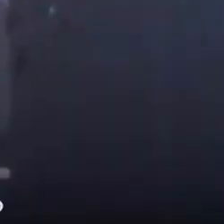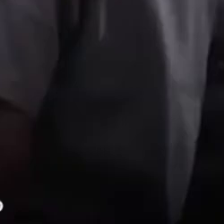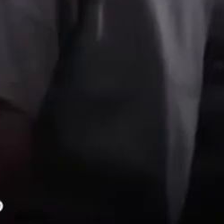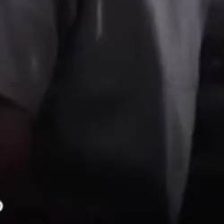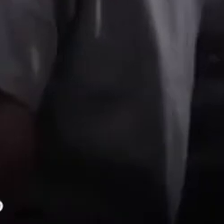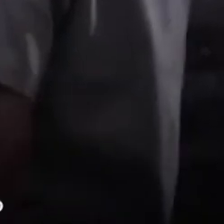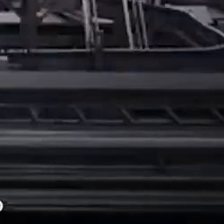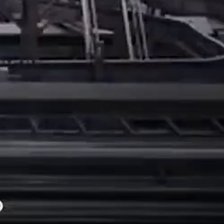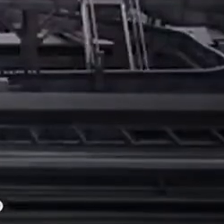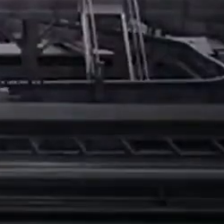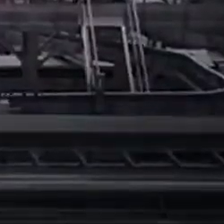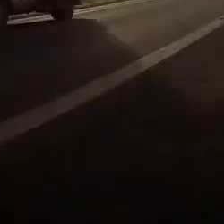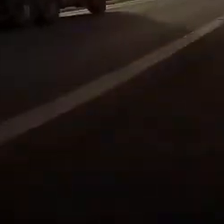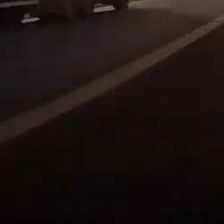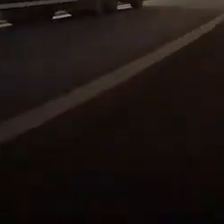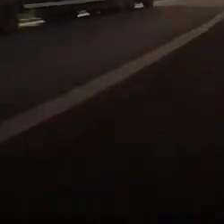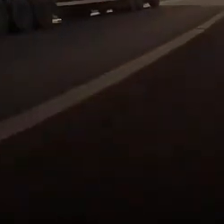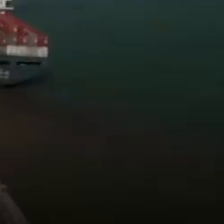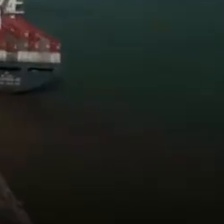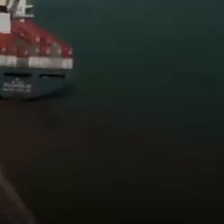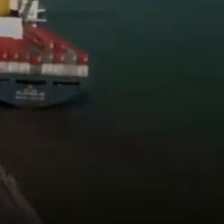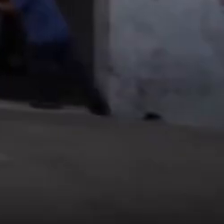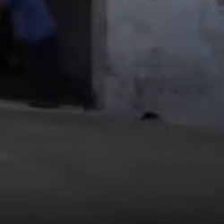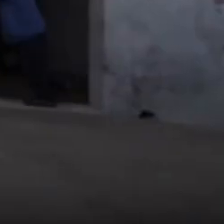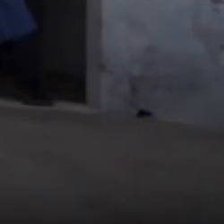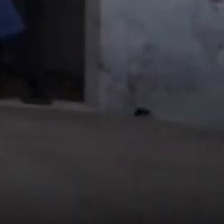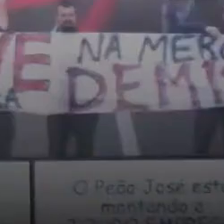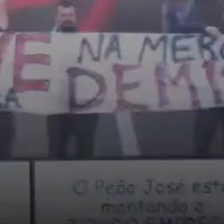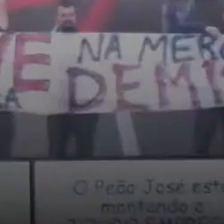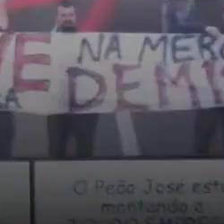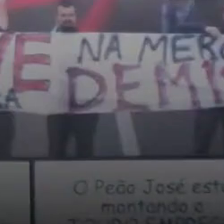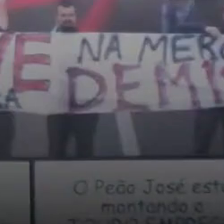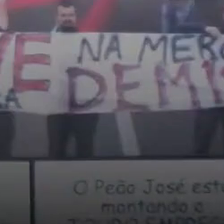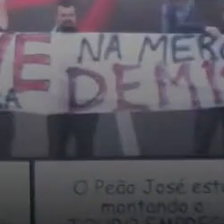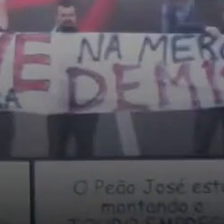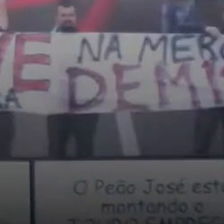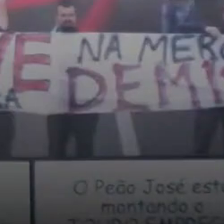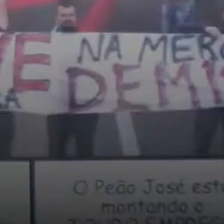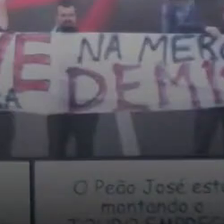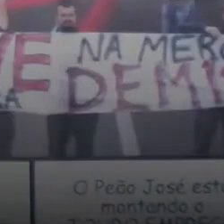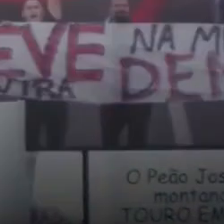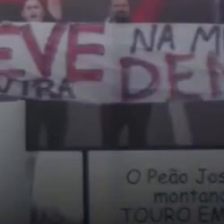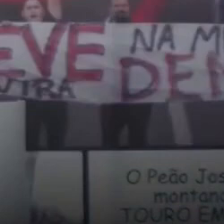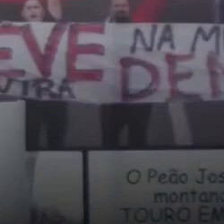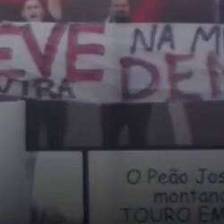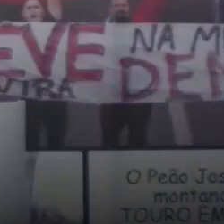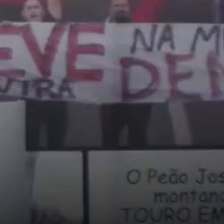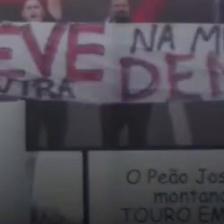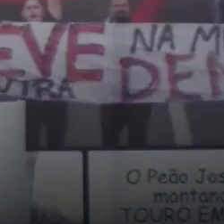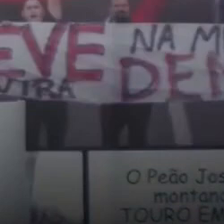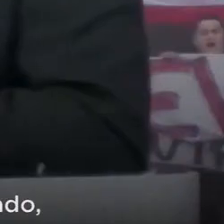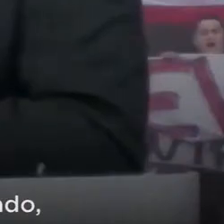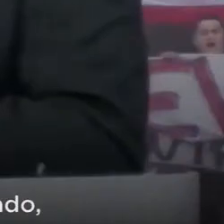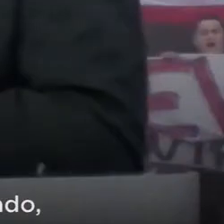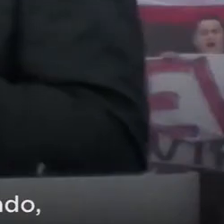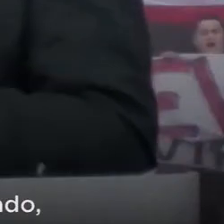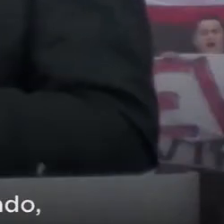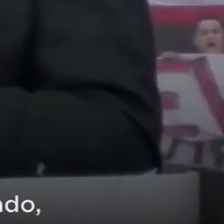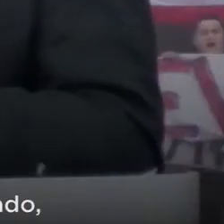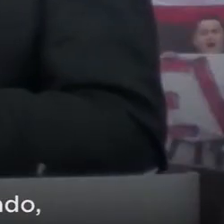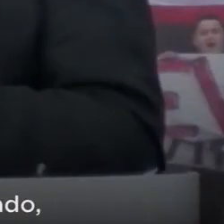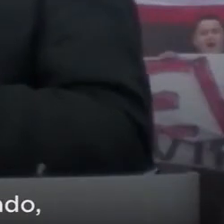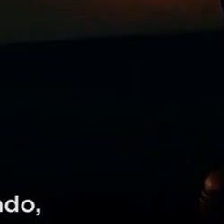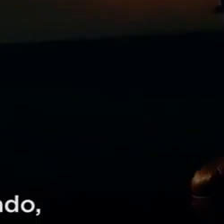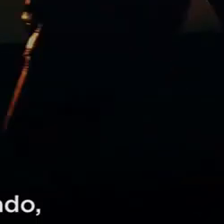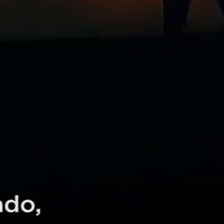possível superar esse momento, que o Partido dos Trabalhadores apresentou o plano de reconstrução e transformação do Brasil. Esse país